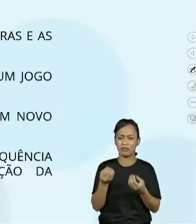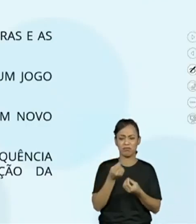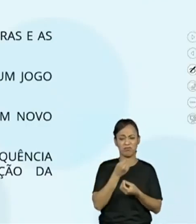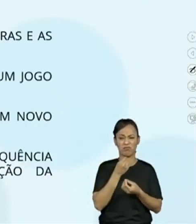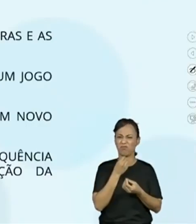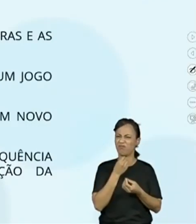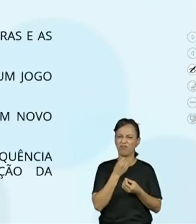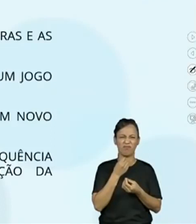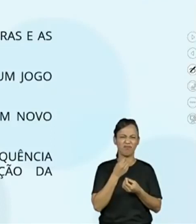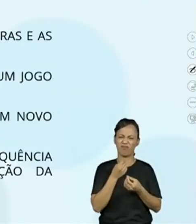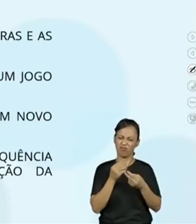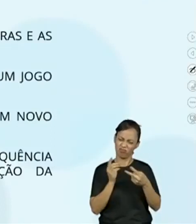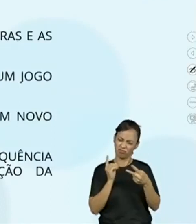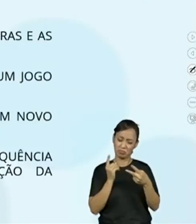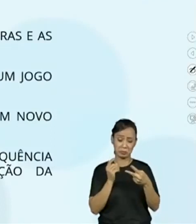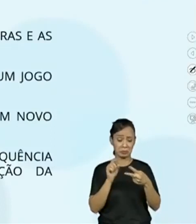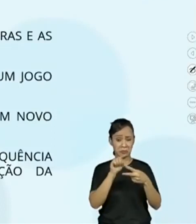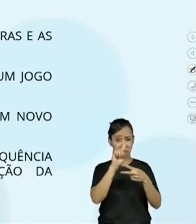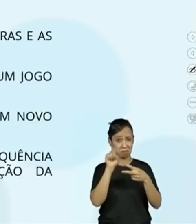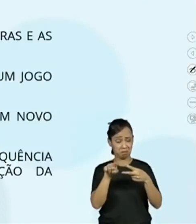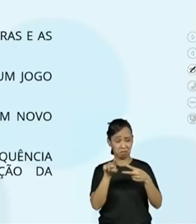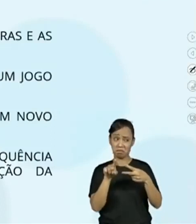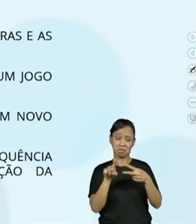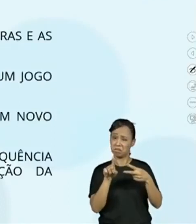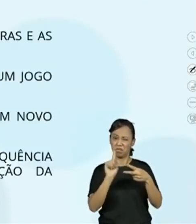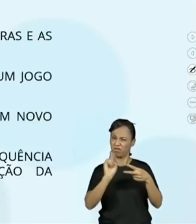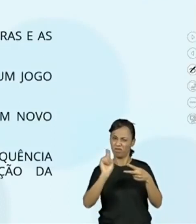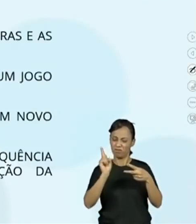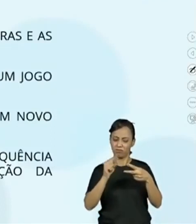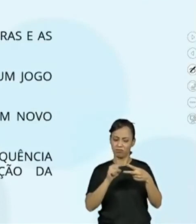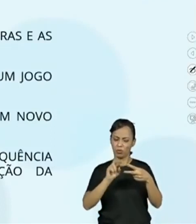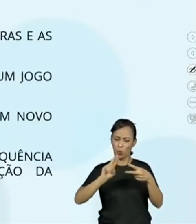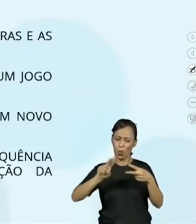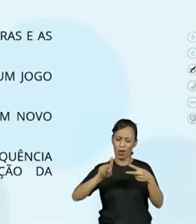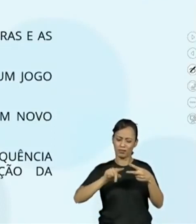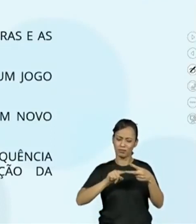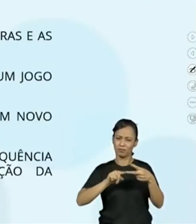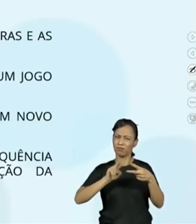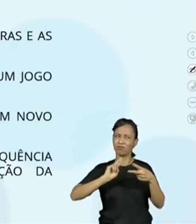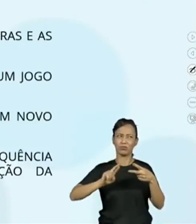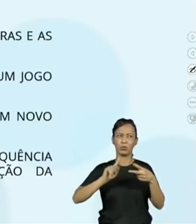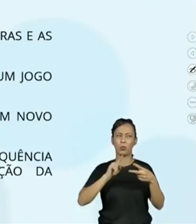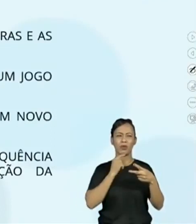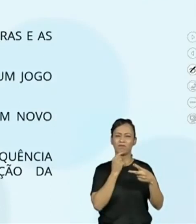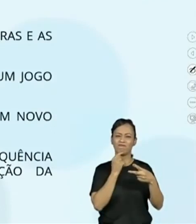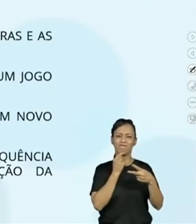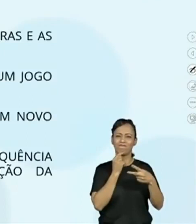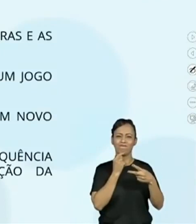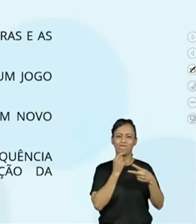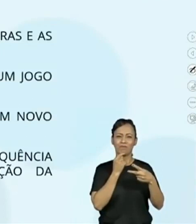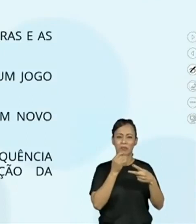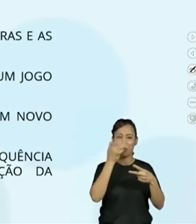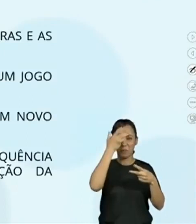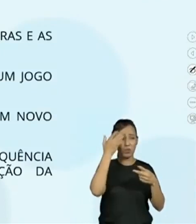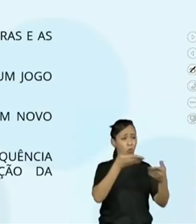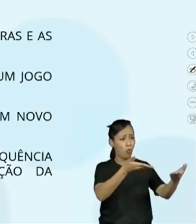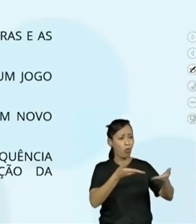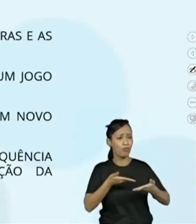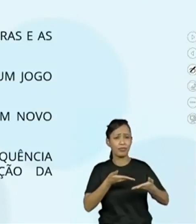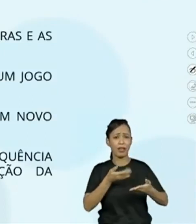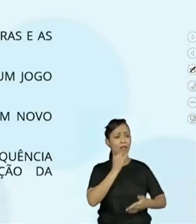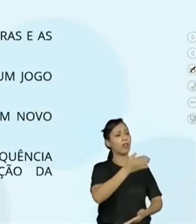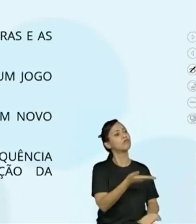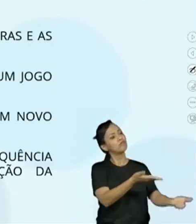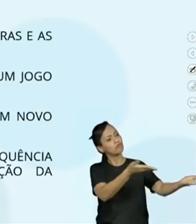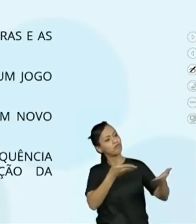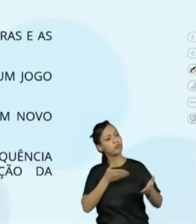professora. Também não. Então, a primeira opção não foi? Não é para convidar ninguém? Não está convidando ninguém. Não um convite. convidar, a gente usa? Um convite.